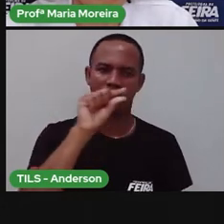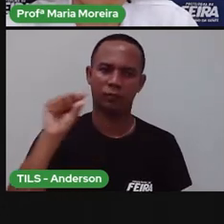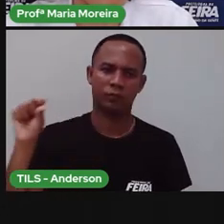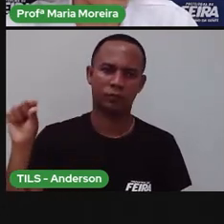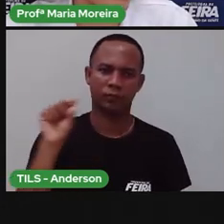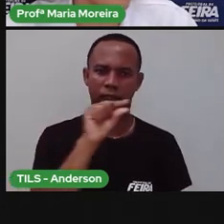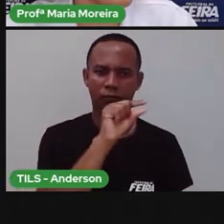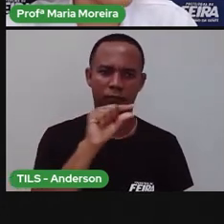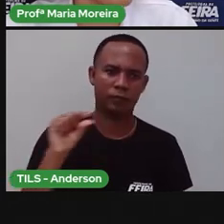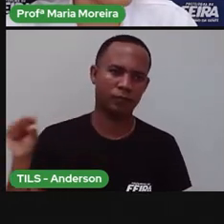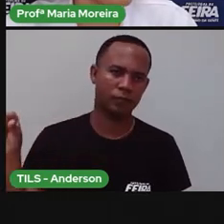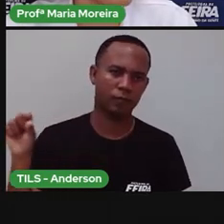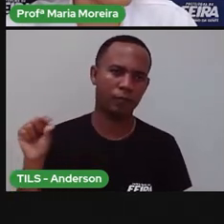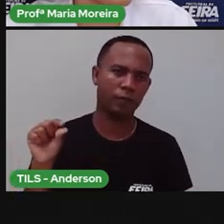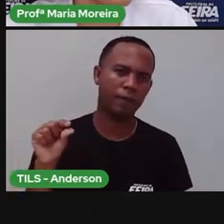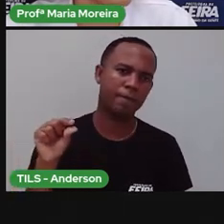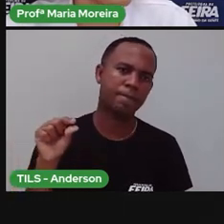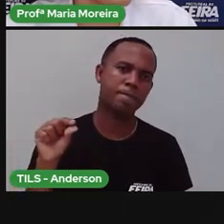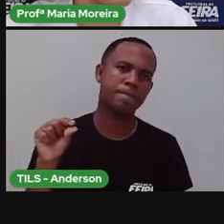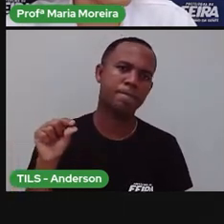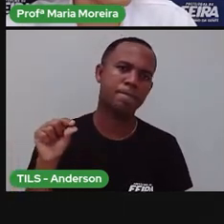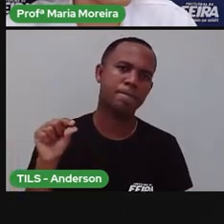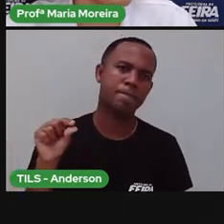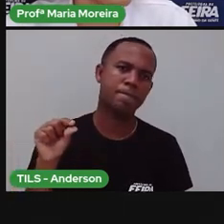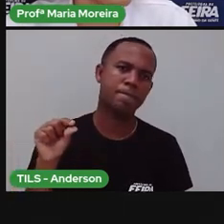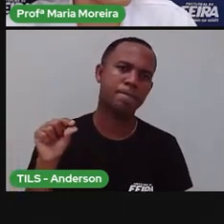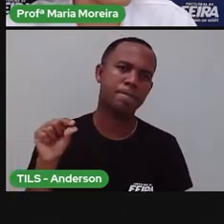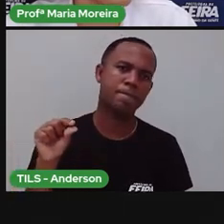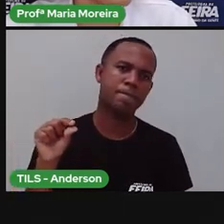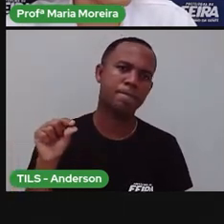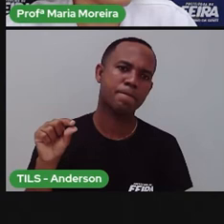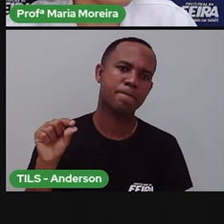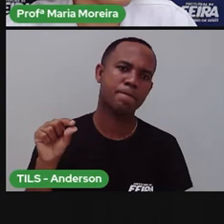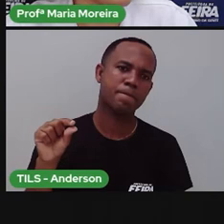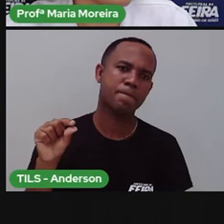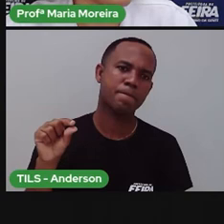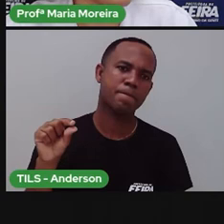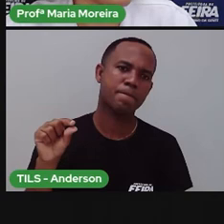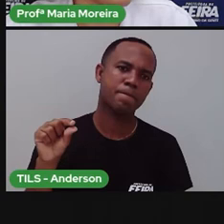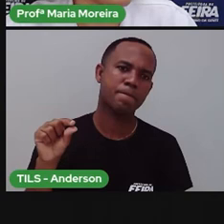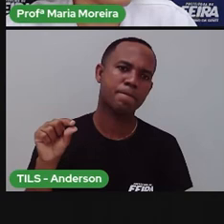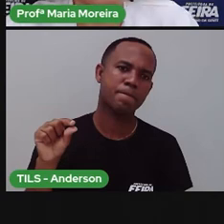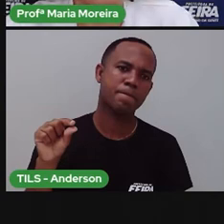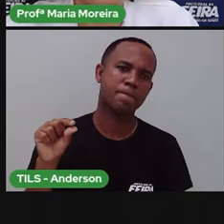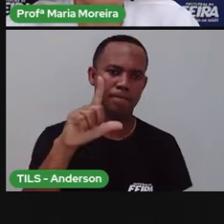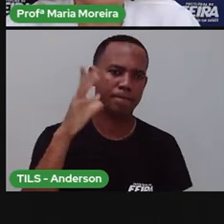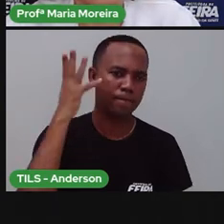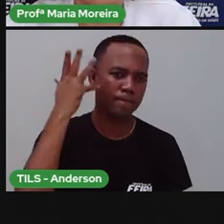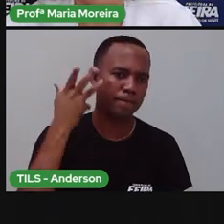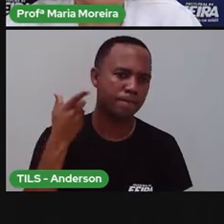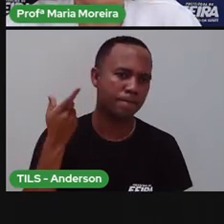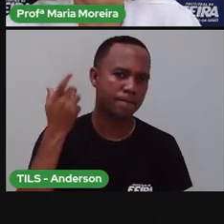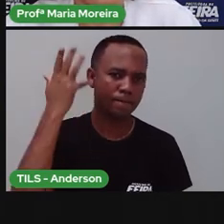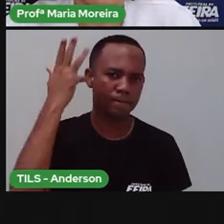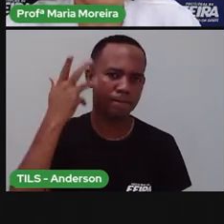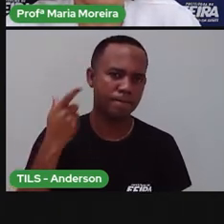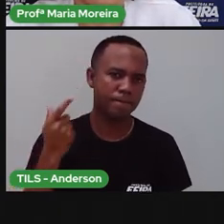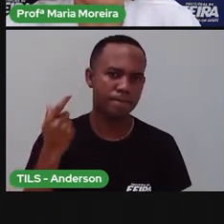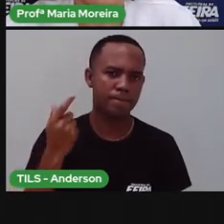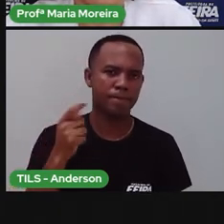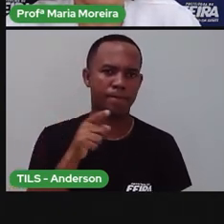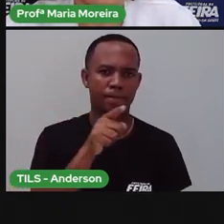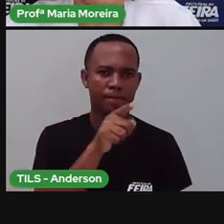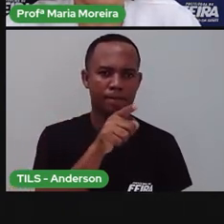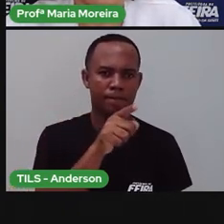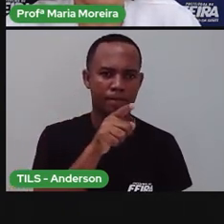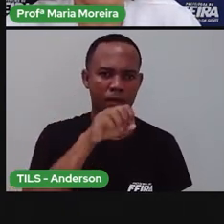ó? Versos, certo? Então, leão, leão, leão. Rugindo